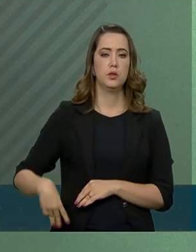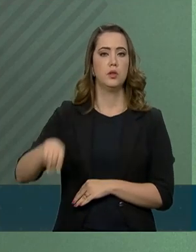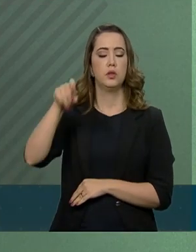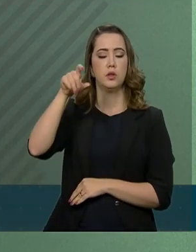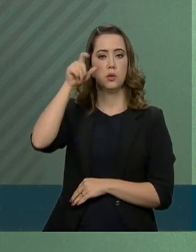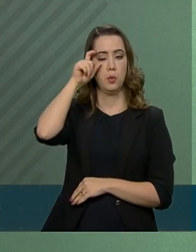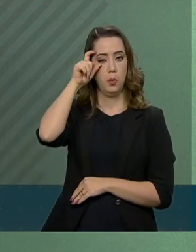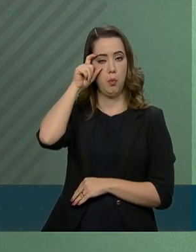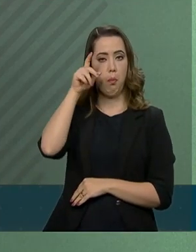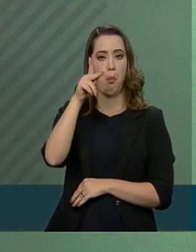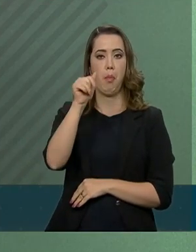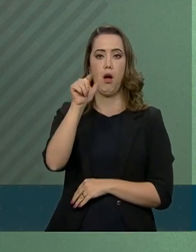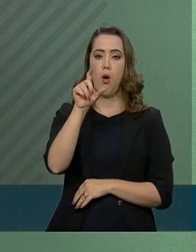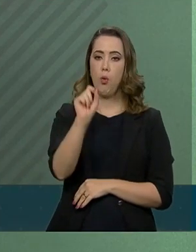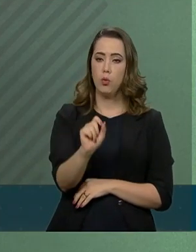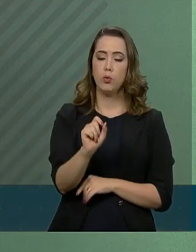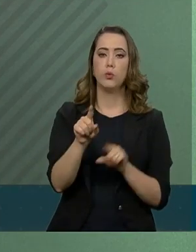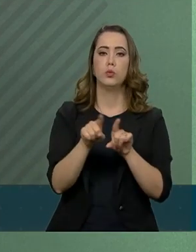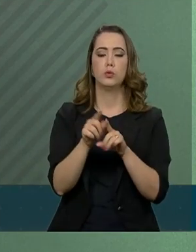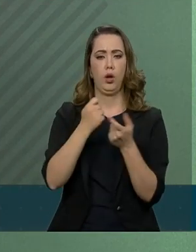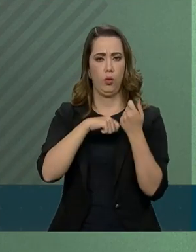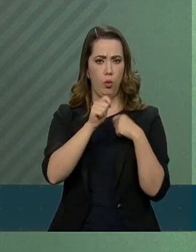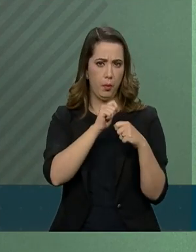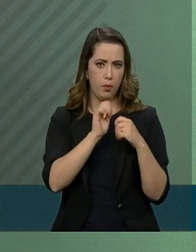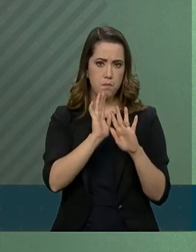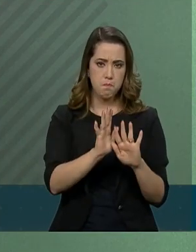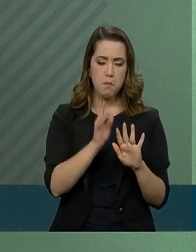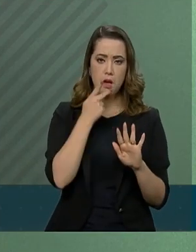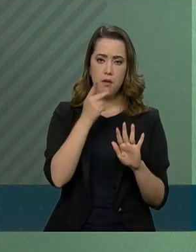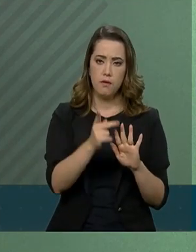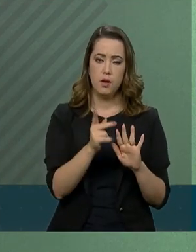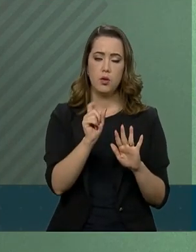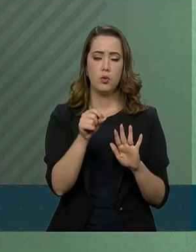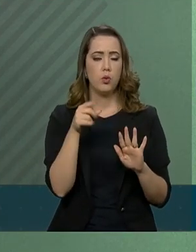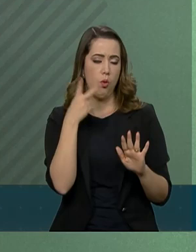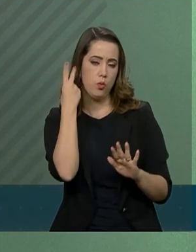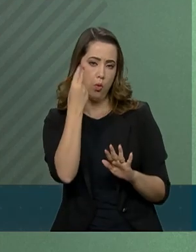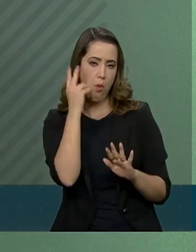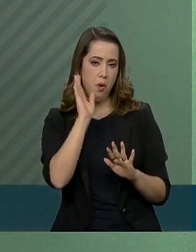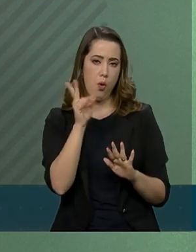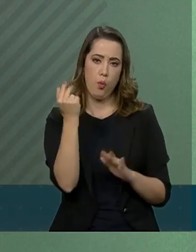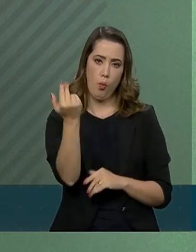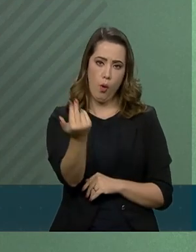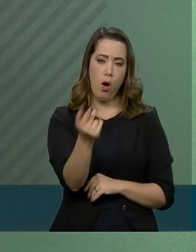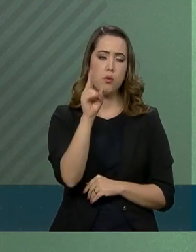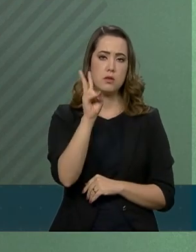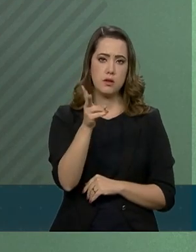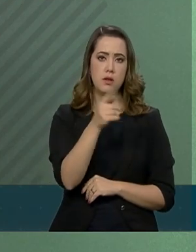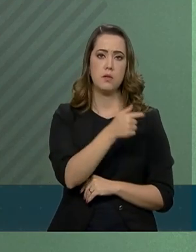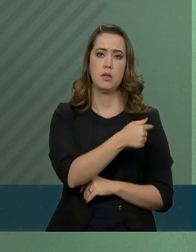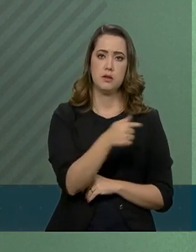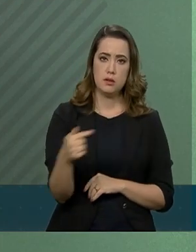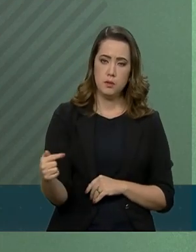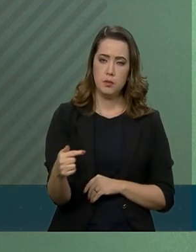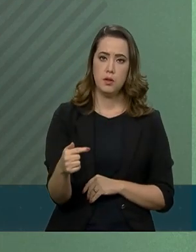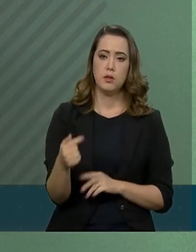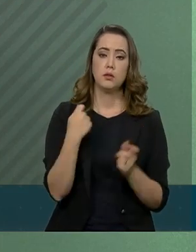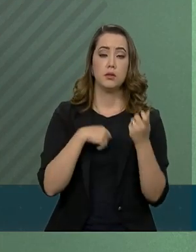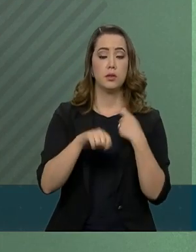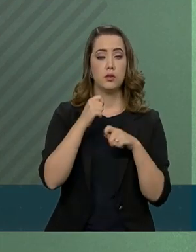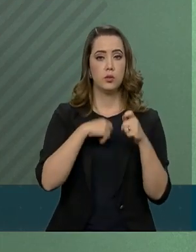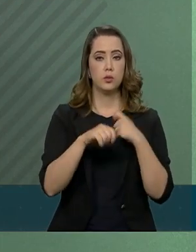ministro de Estado da Economia, o ministro apresentou, como de costume, o relatório semanal das atividades